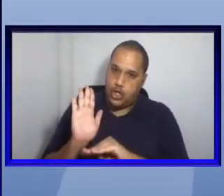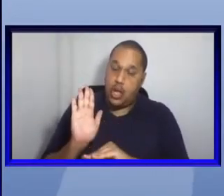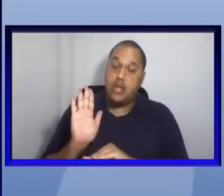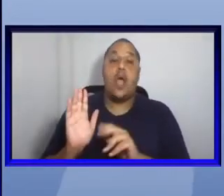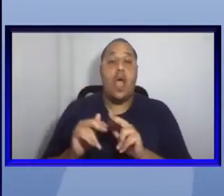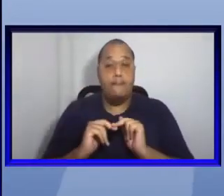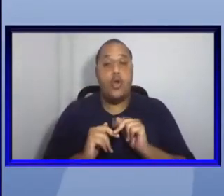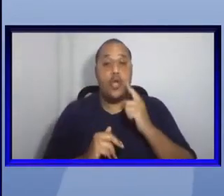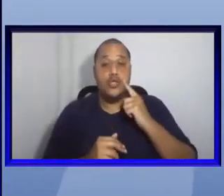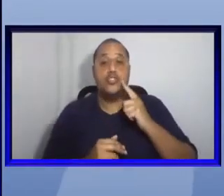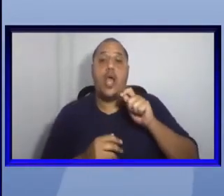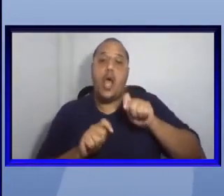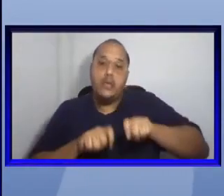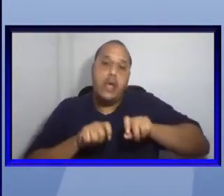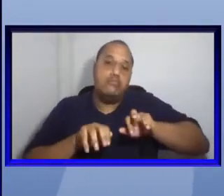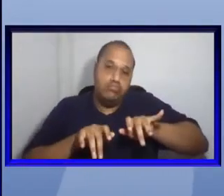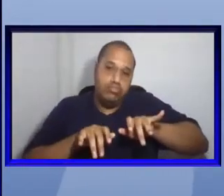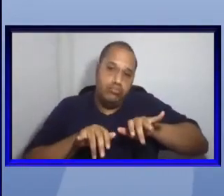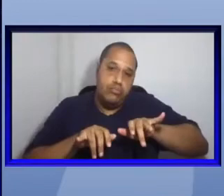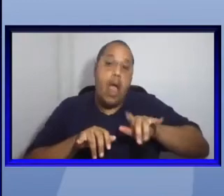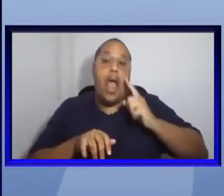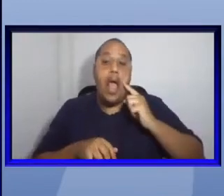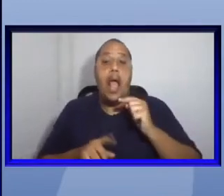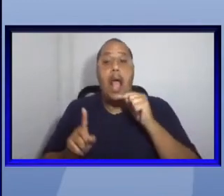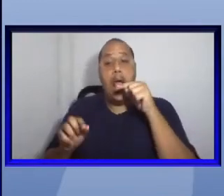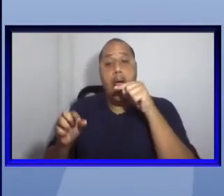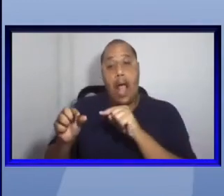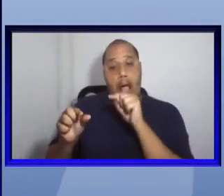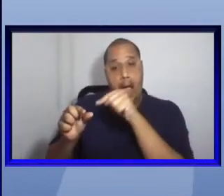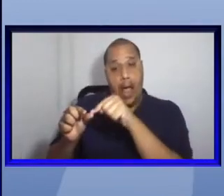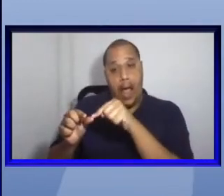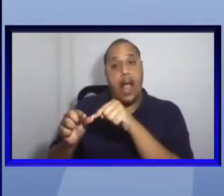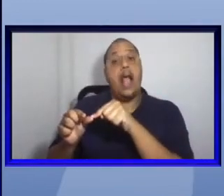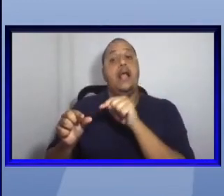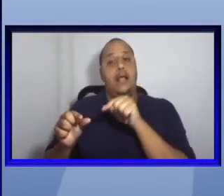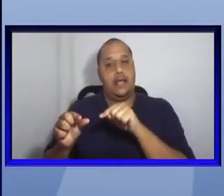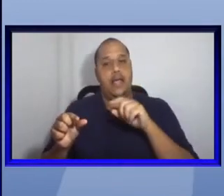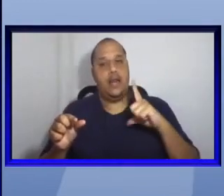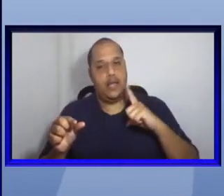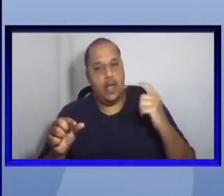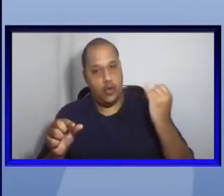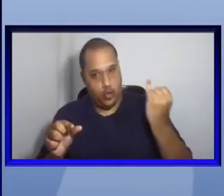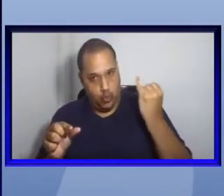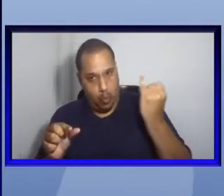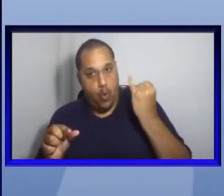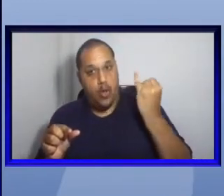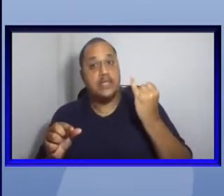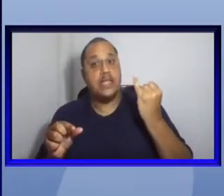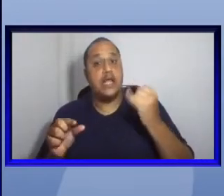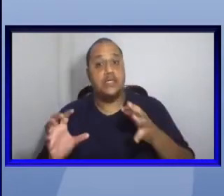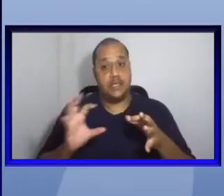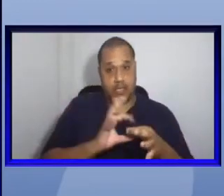aquela espécie tem importância forense e vai